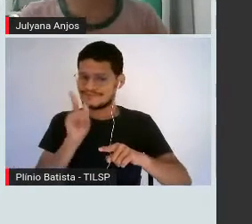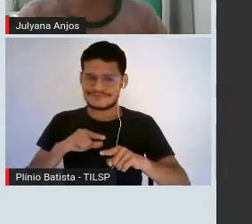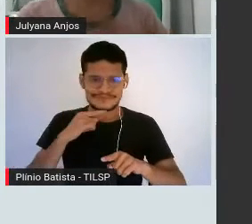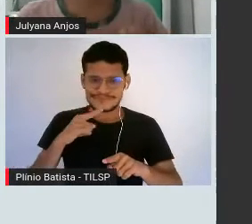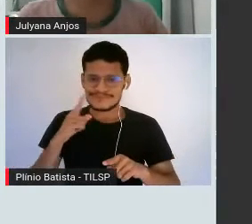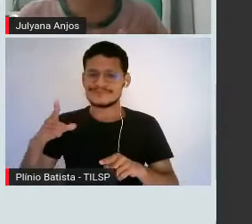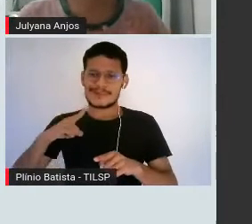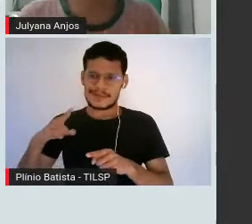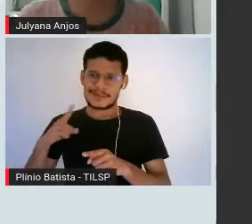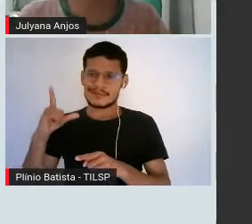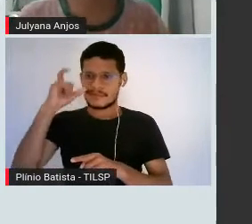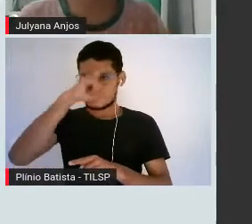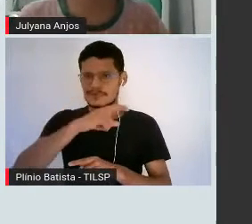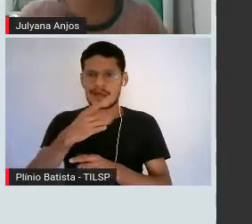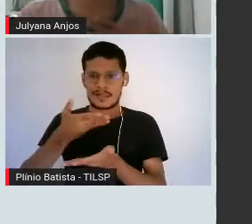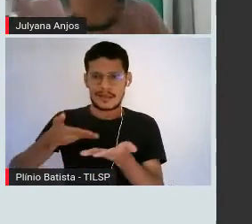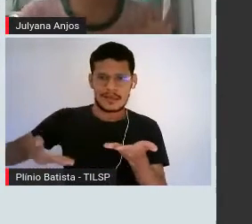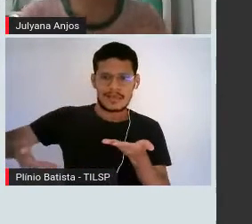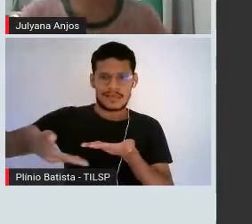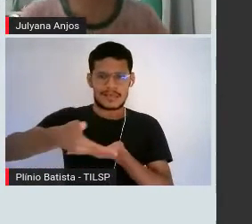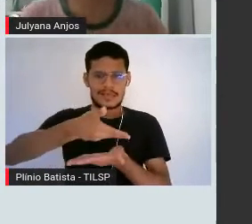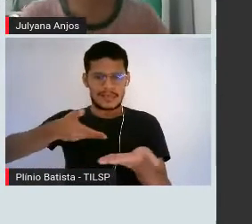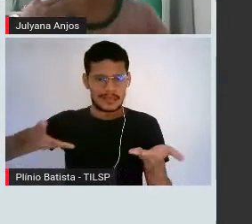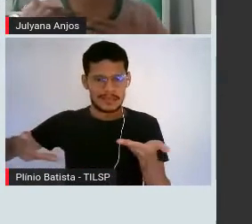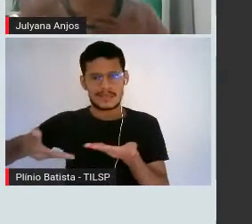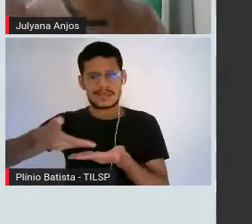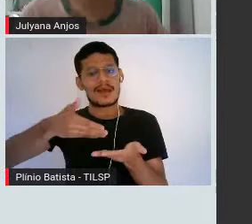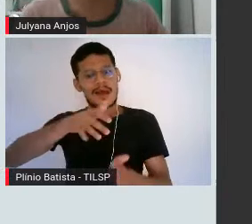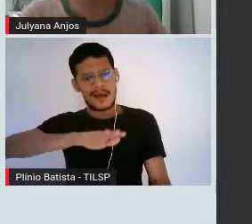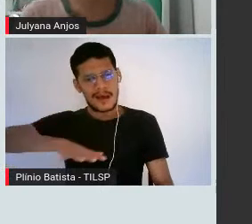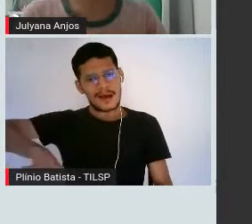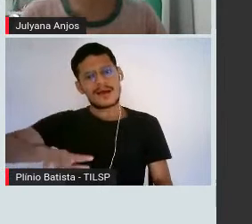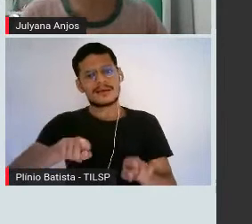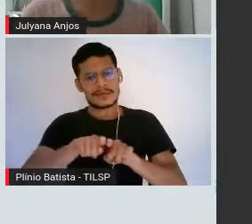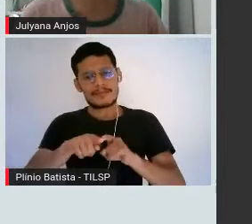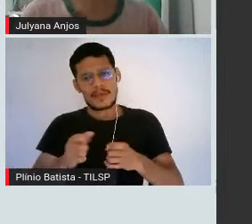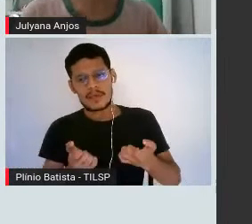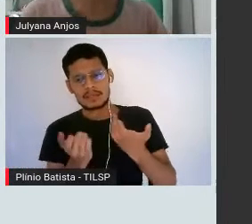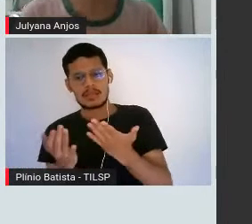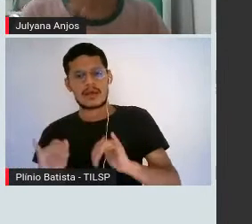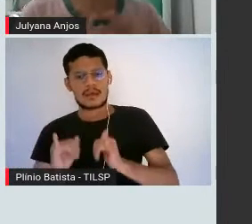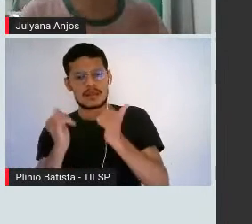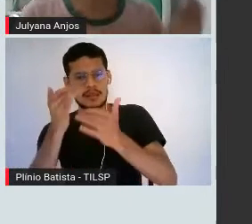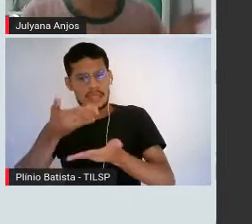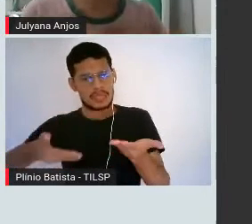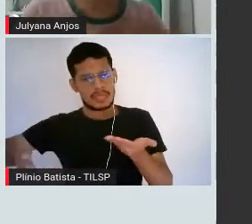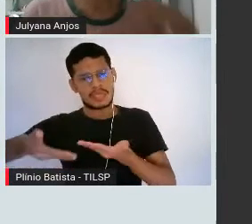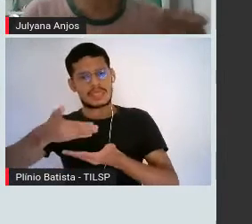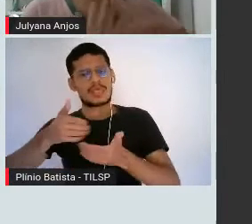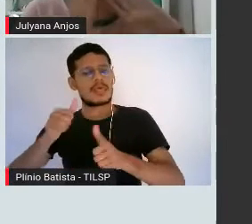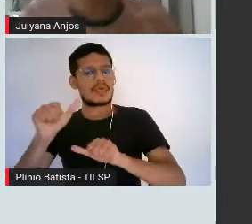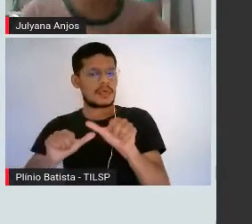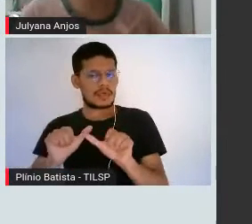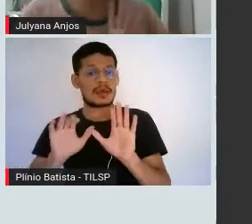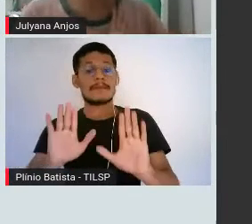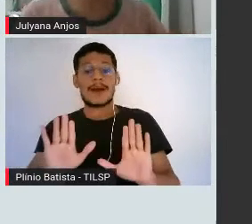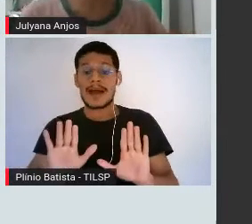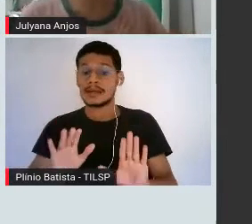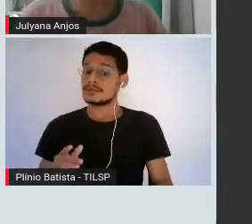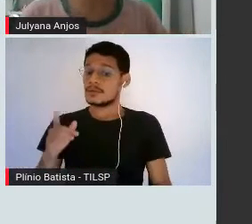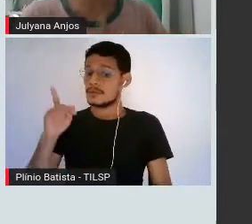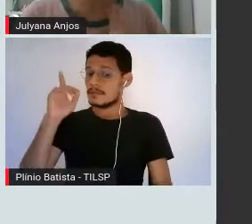o meio ou com o ambiente que está promopropiciando essa troca energética, ok? Mas não se preocupem com isso, só